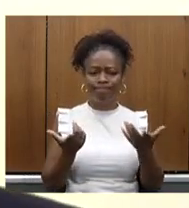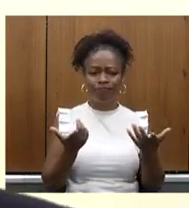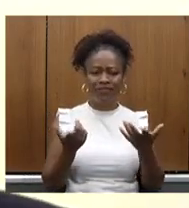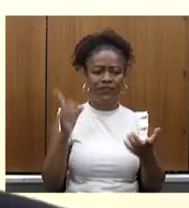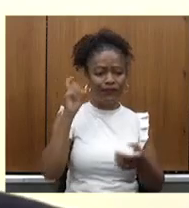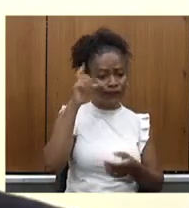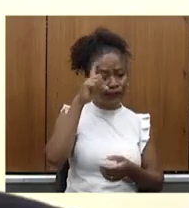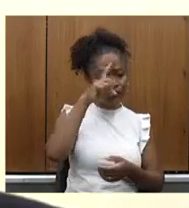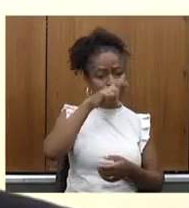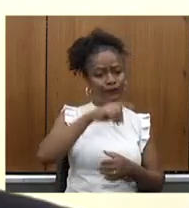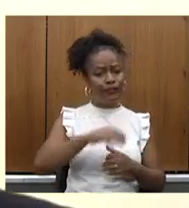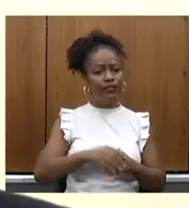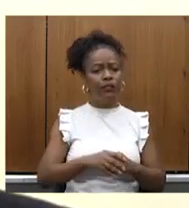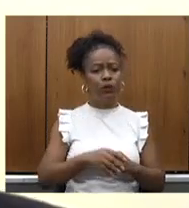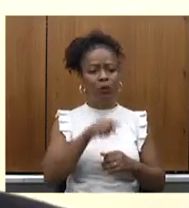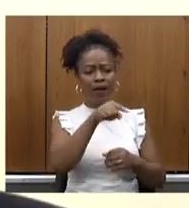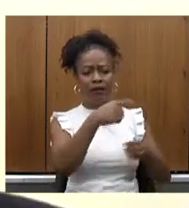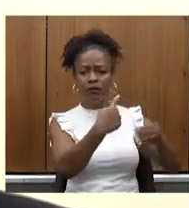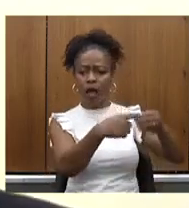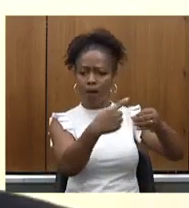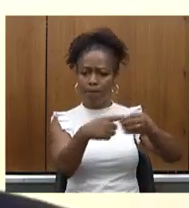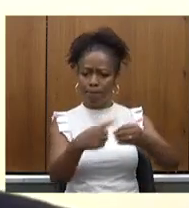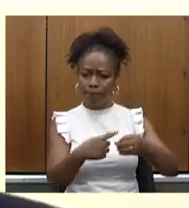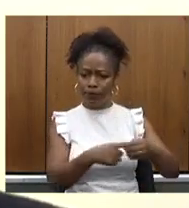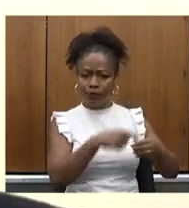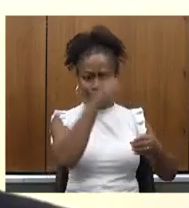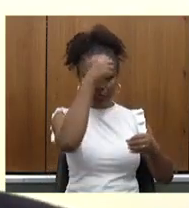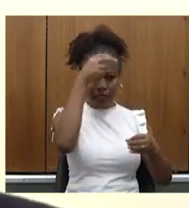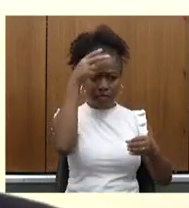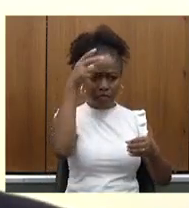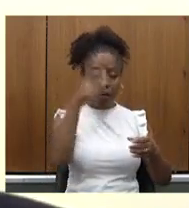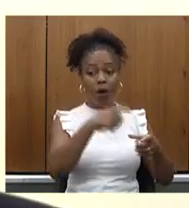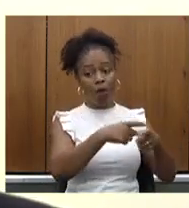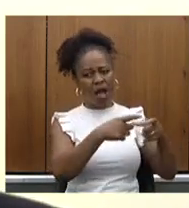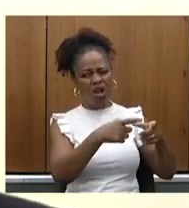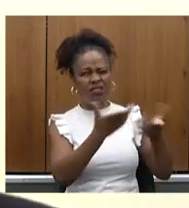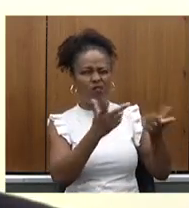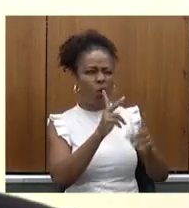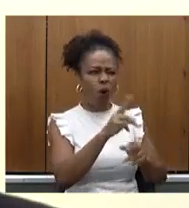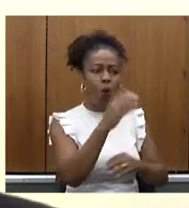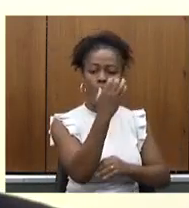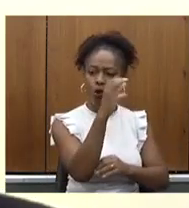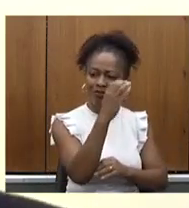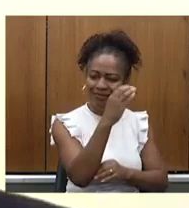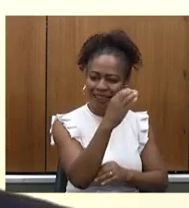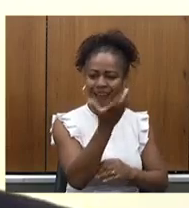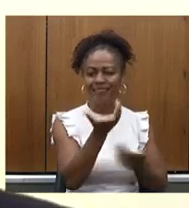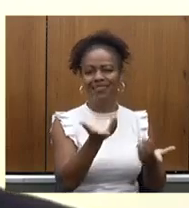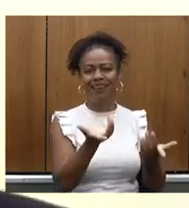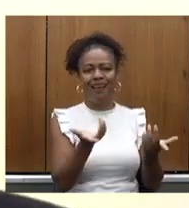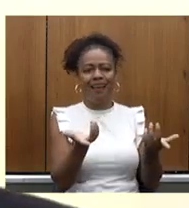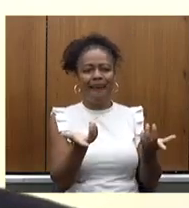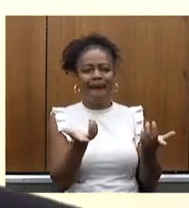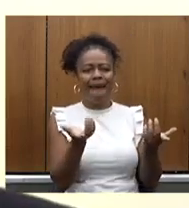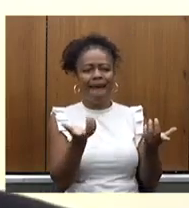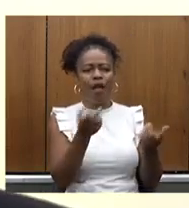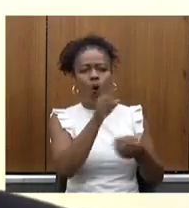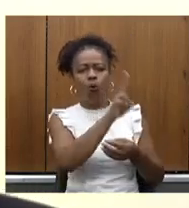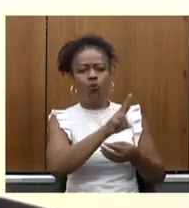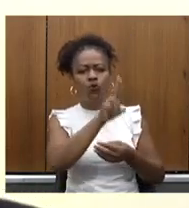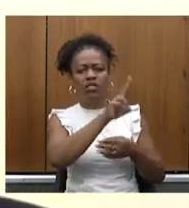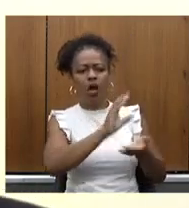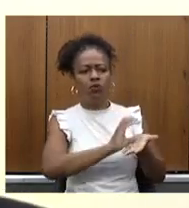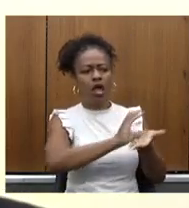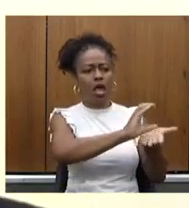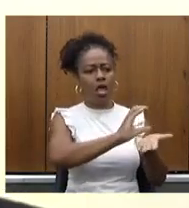para os municípios, em especial para os municípios maiores, como o caso de contagem, poderem utilizar os recursos com as